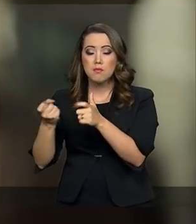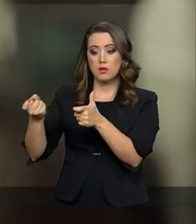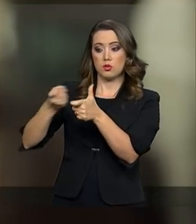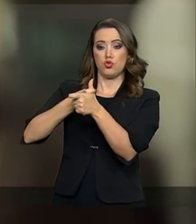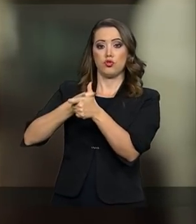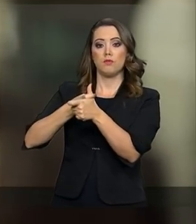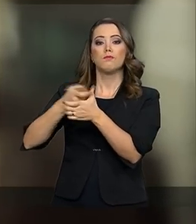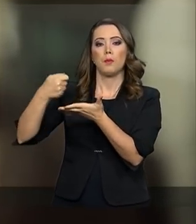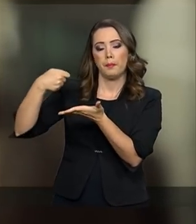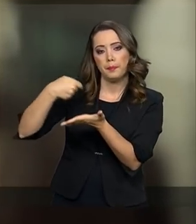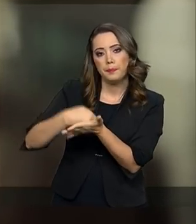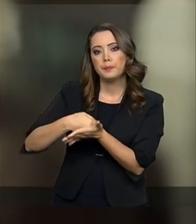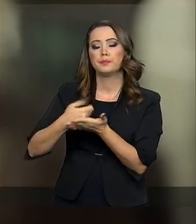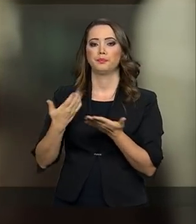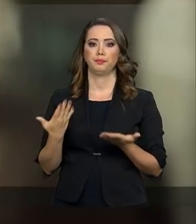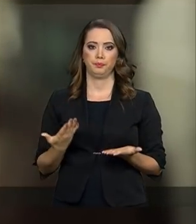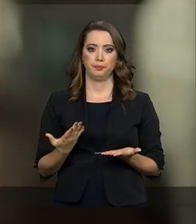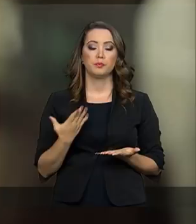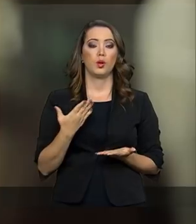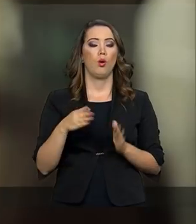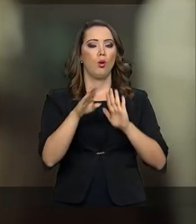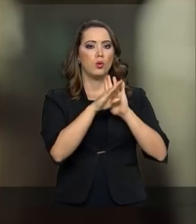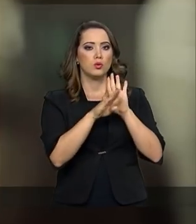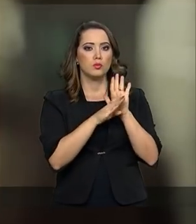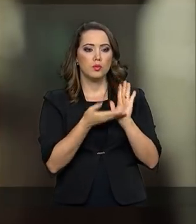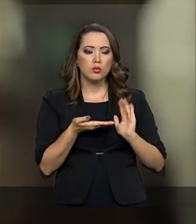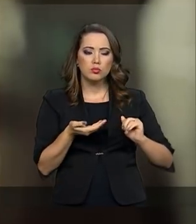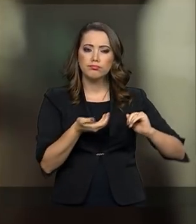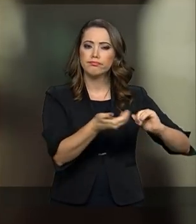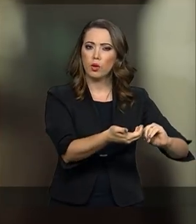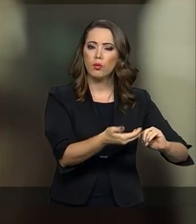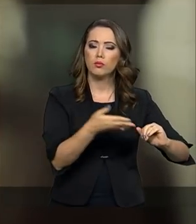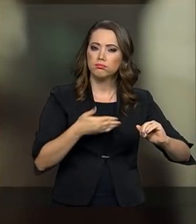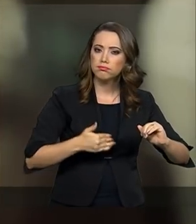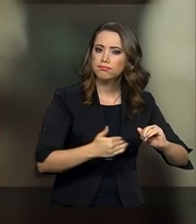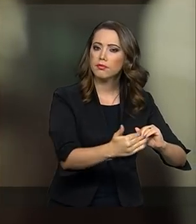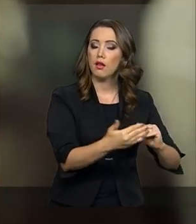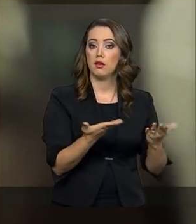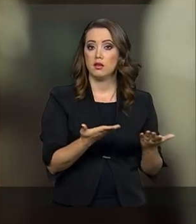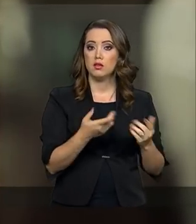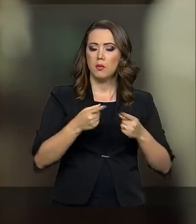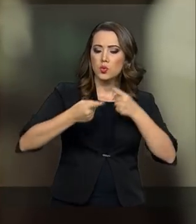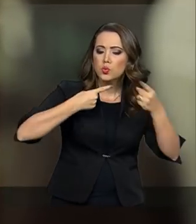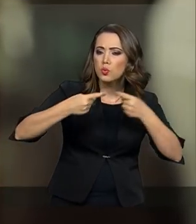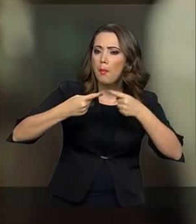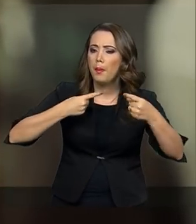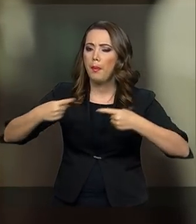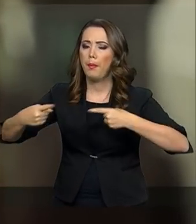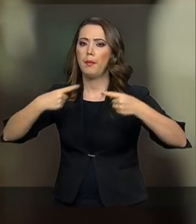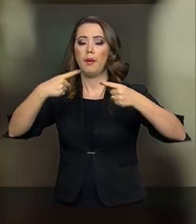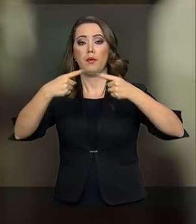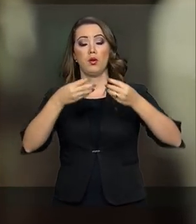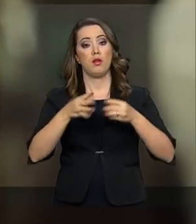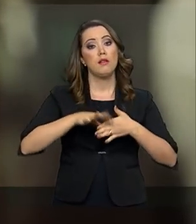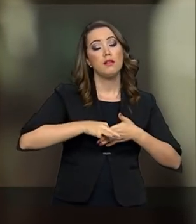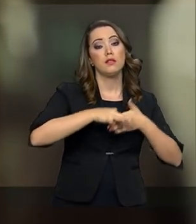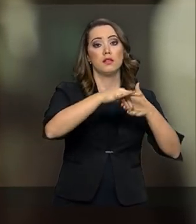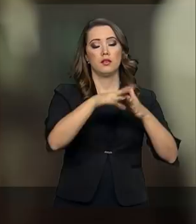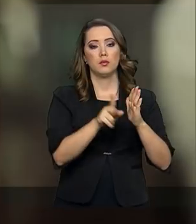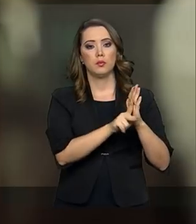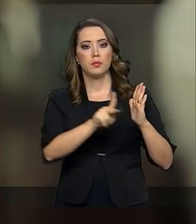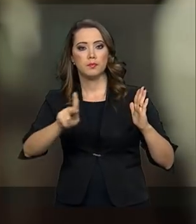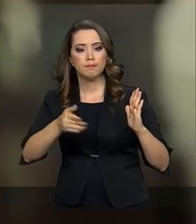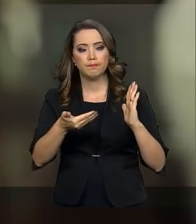previdência. Os projetos seguiram hoje ao Congresso, para um amplo debate, sob o comando dos